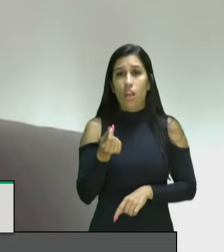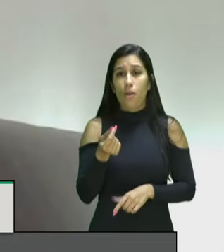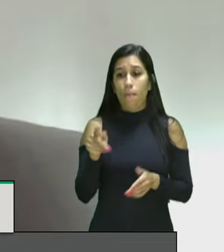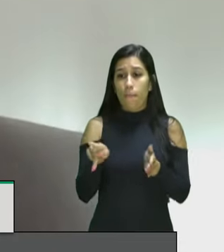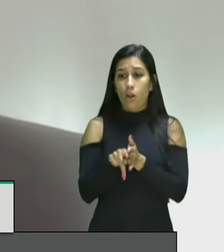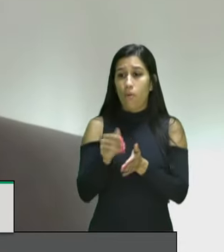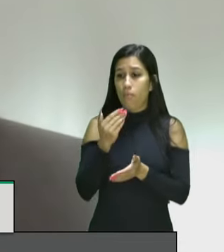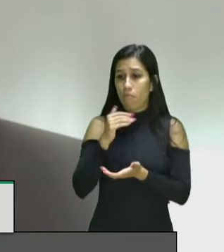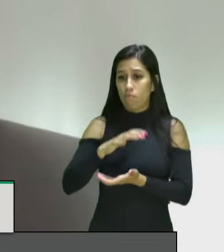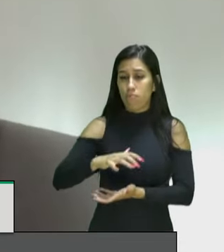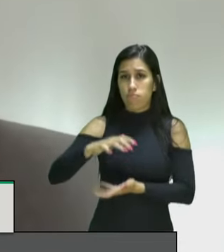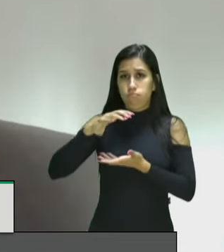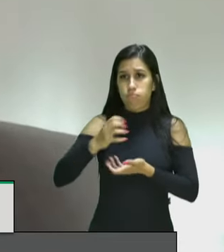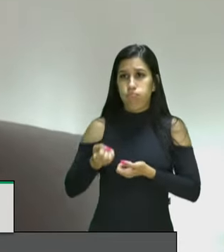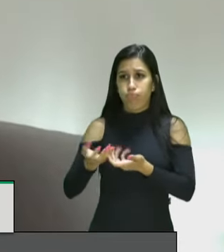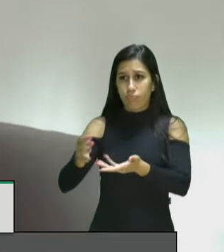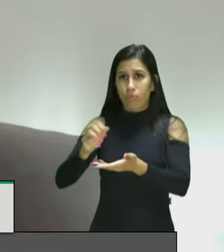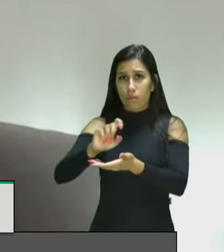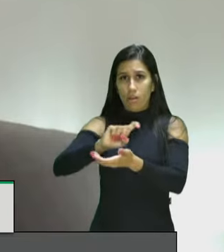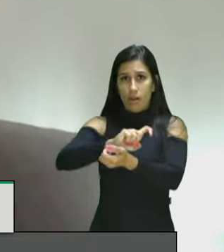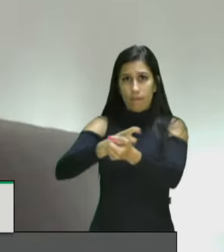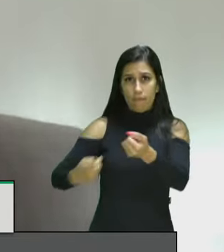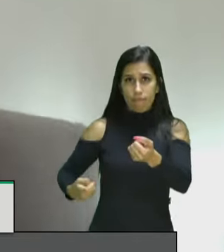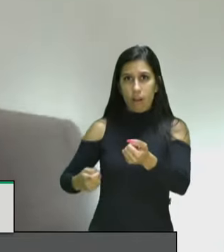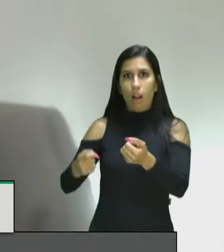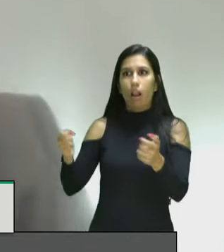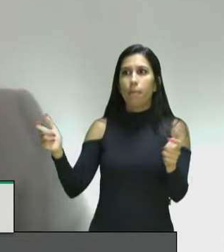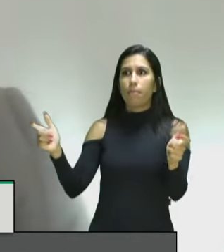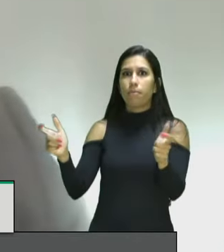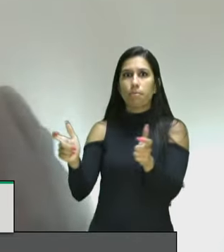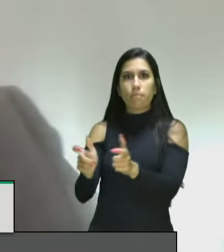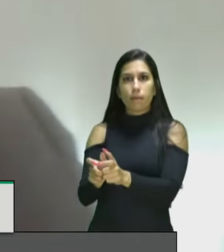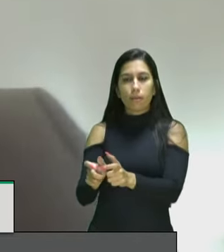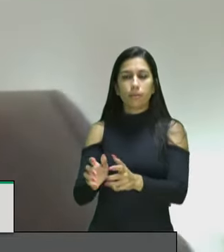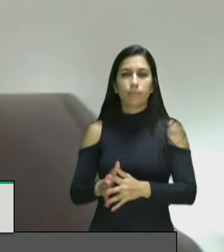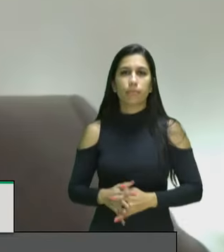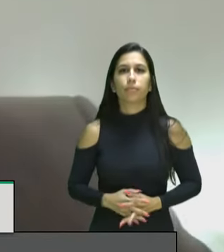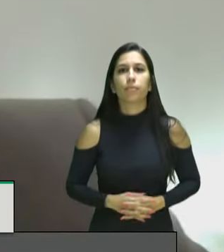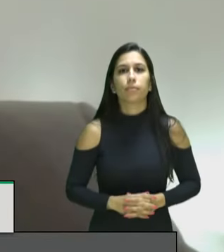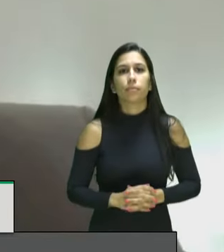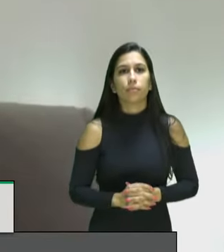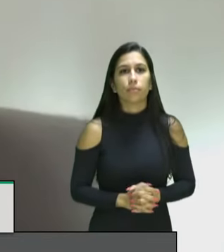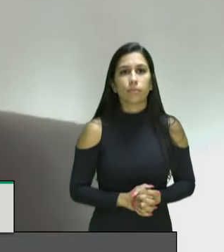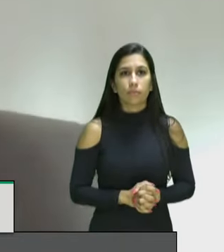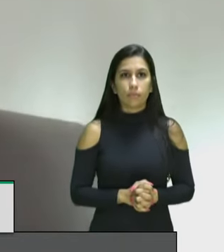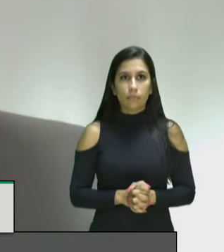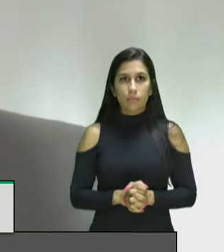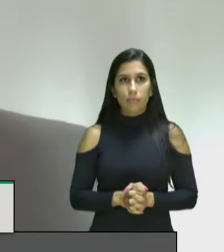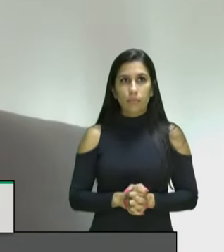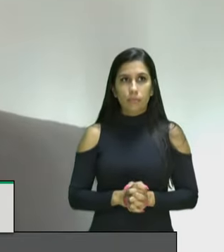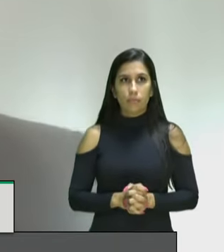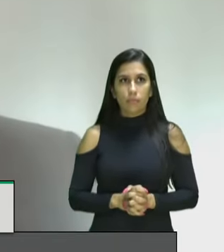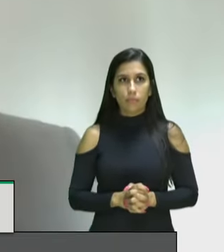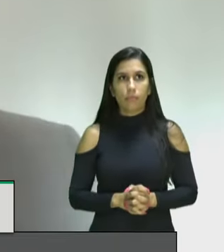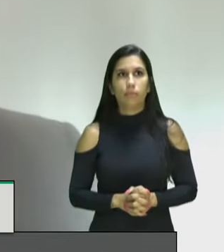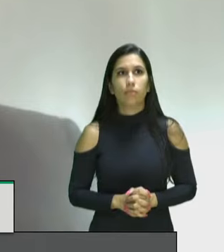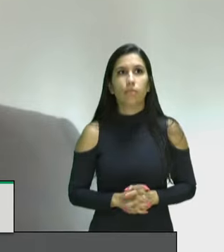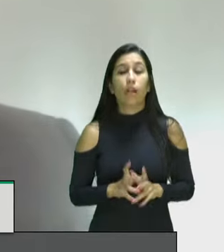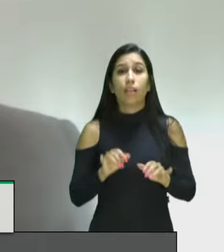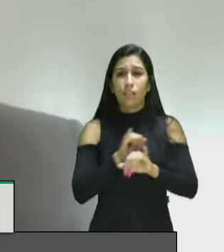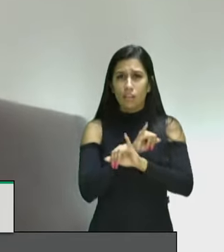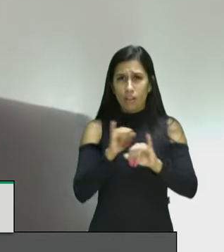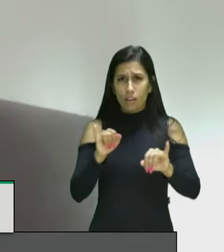e sementes para quilombolas dizer que e esses são apenas alguns pontos